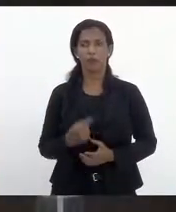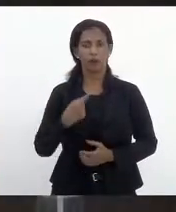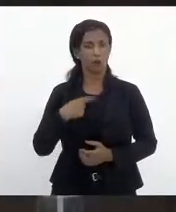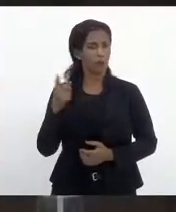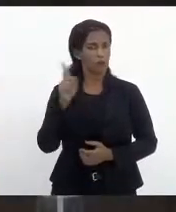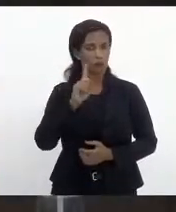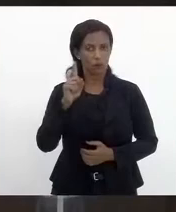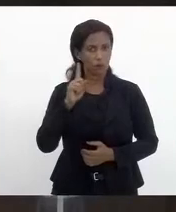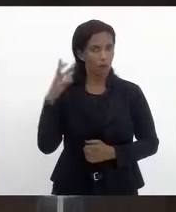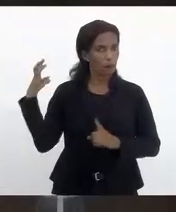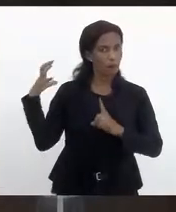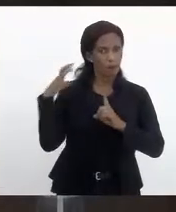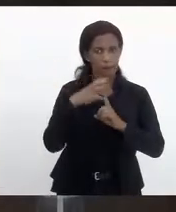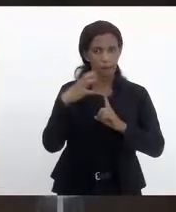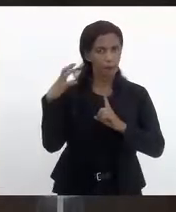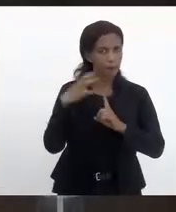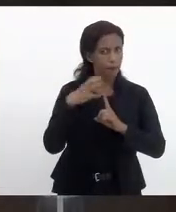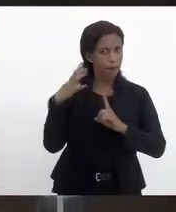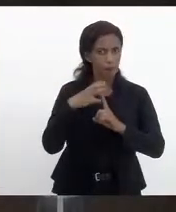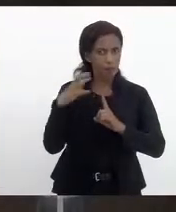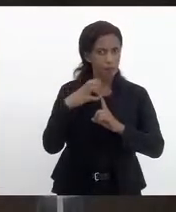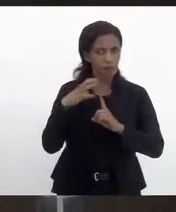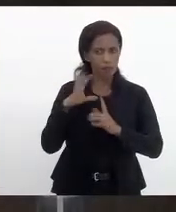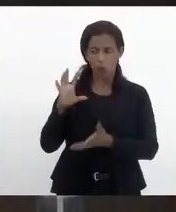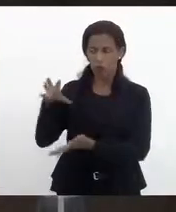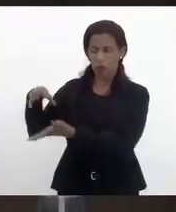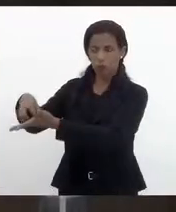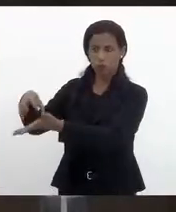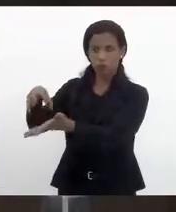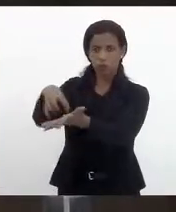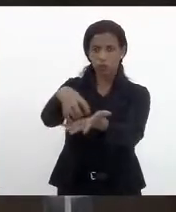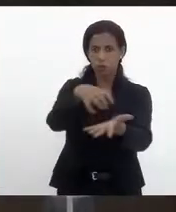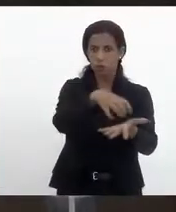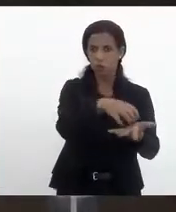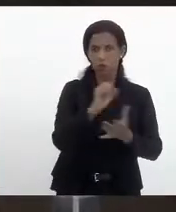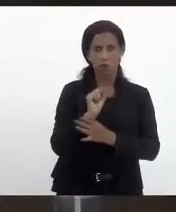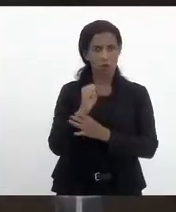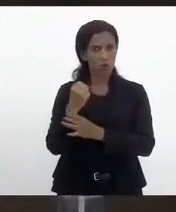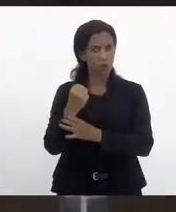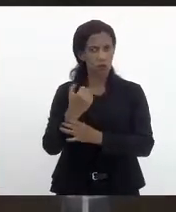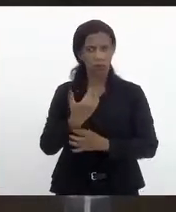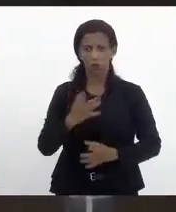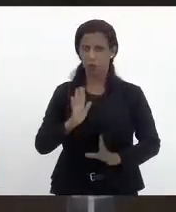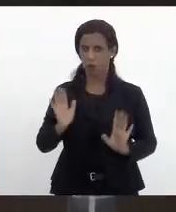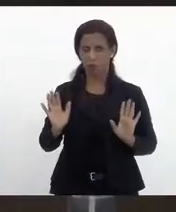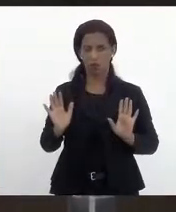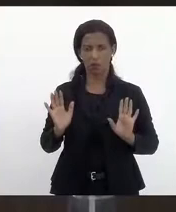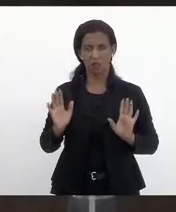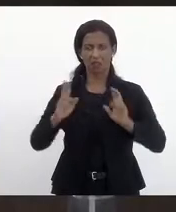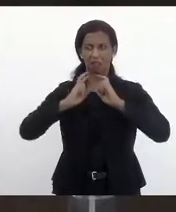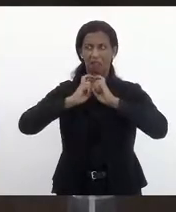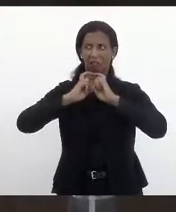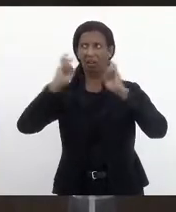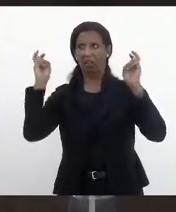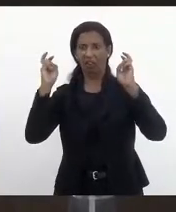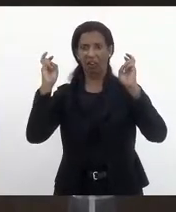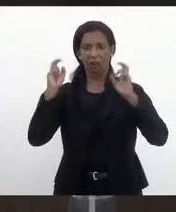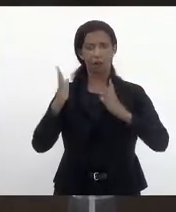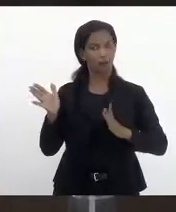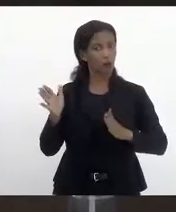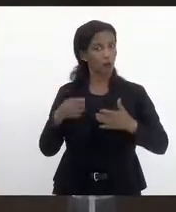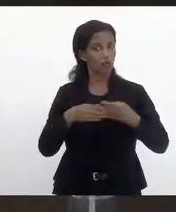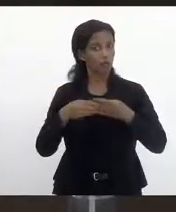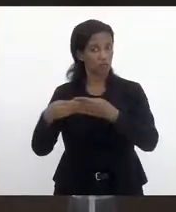admitir pressão por parte de setor nenhum de segurança pública, querendo gritar e falar alto. A gente tem